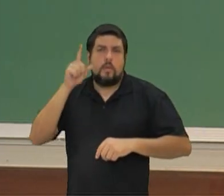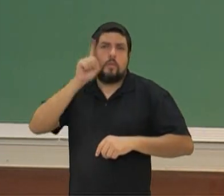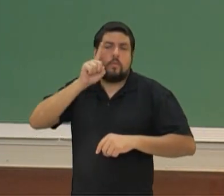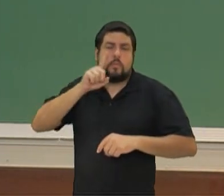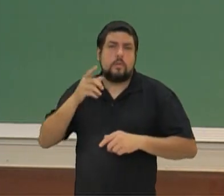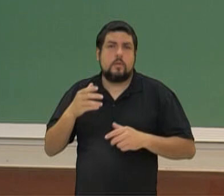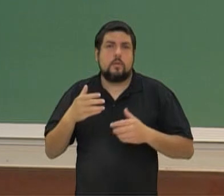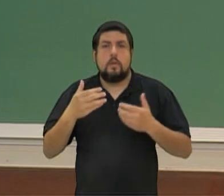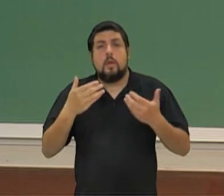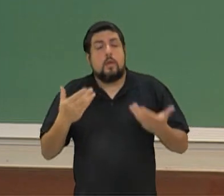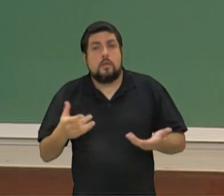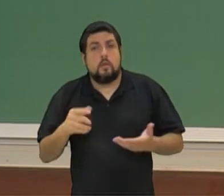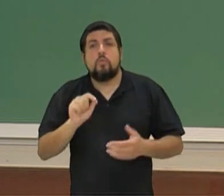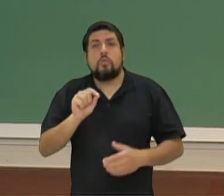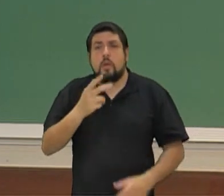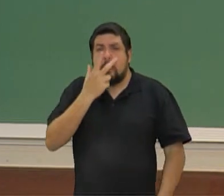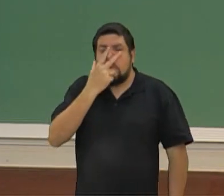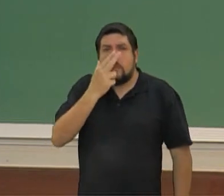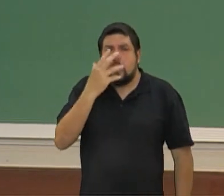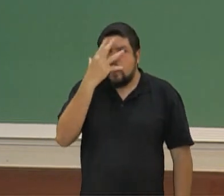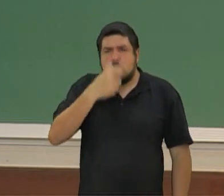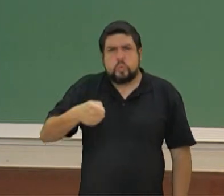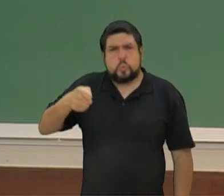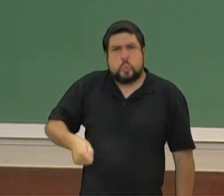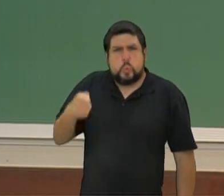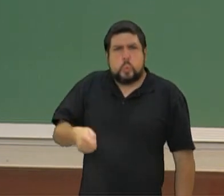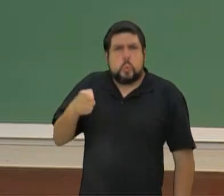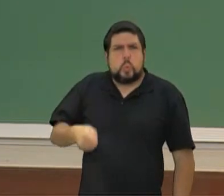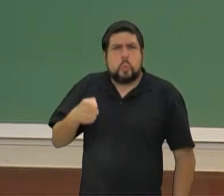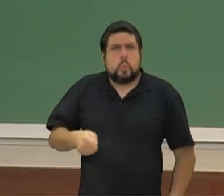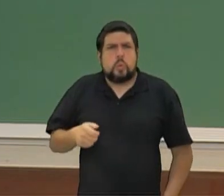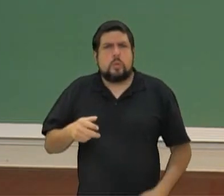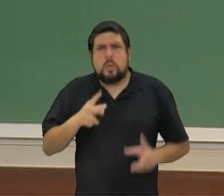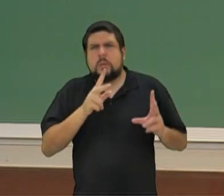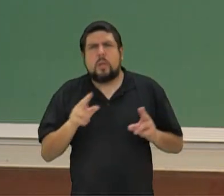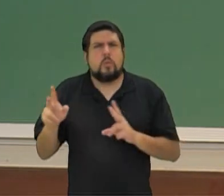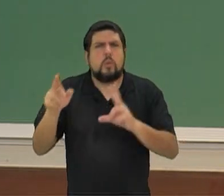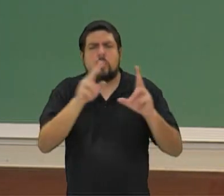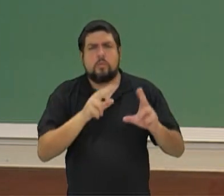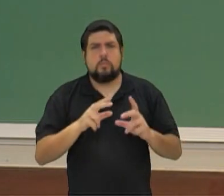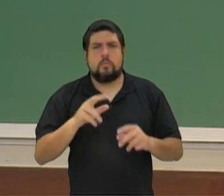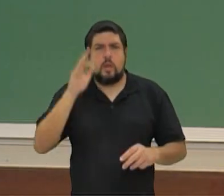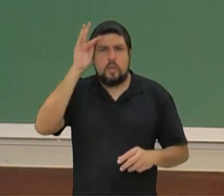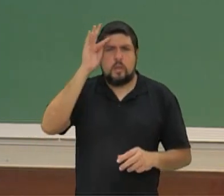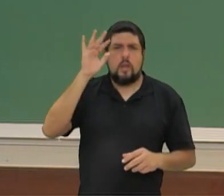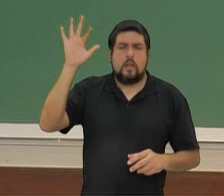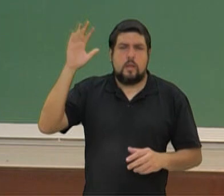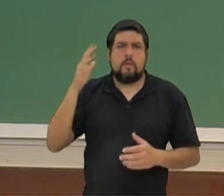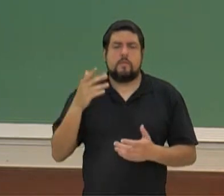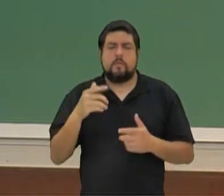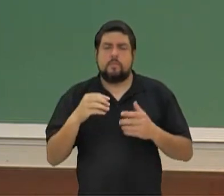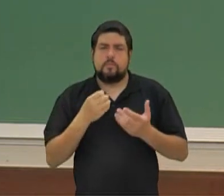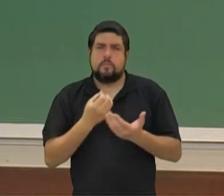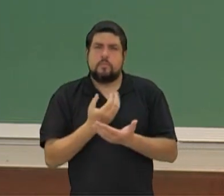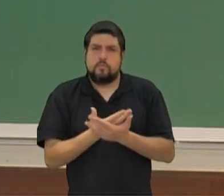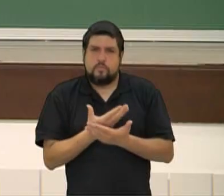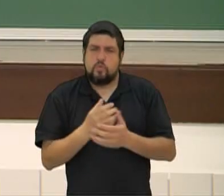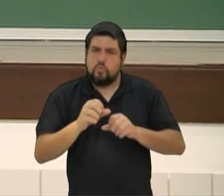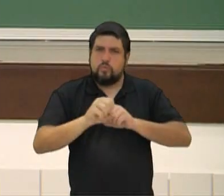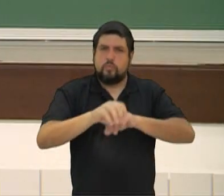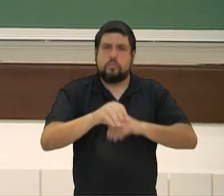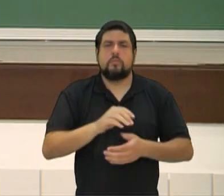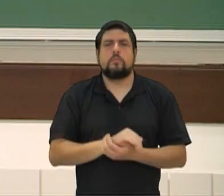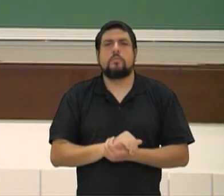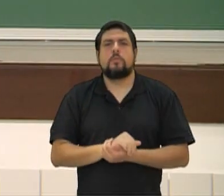então é uma questão de ditadura da beleza que tem que se discutir muito e a filosofia trabalha muito esse tema, mas o que nós trouxemos é mais ou menos um